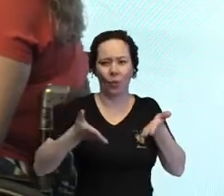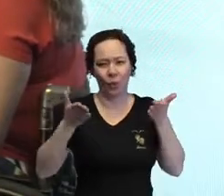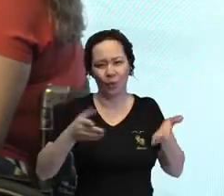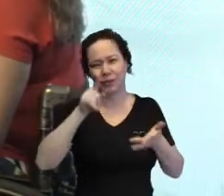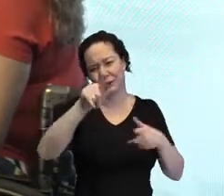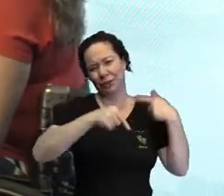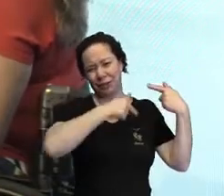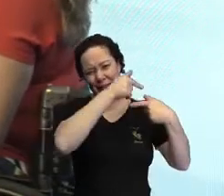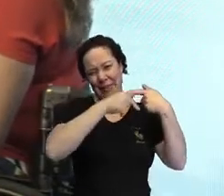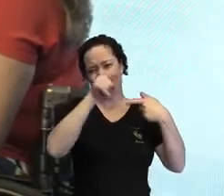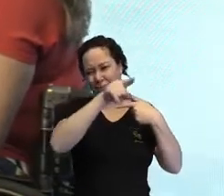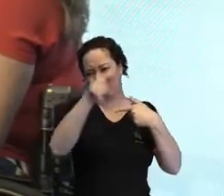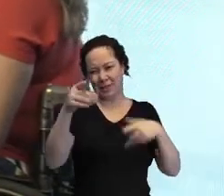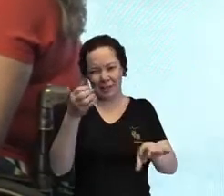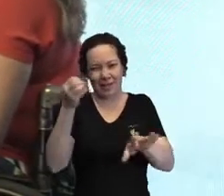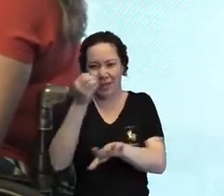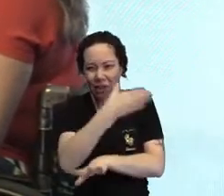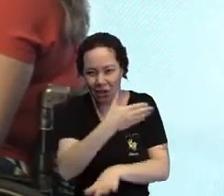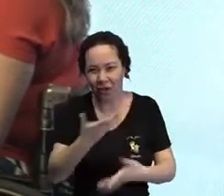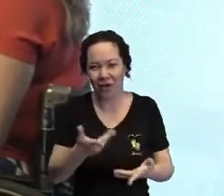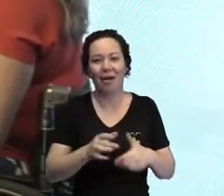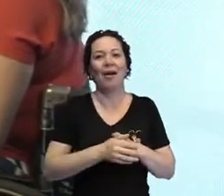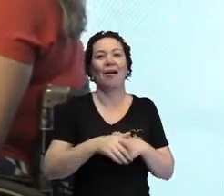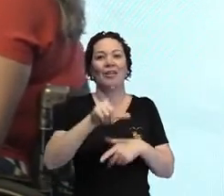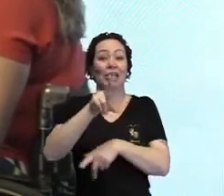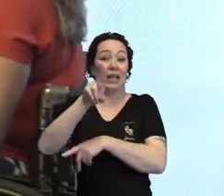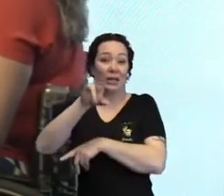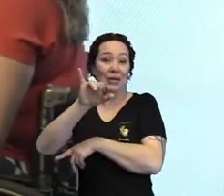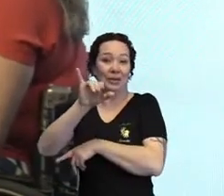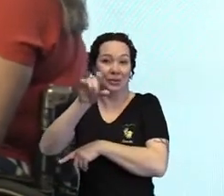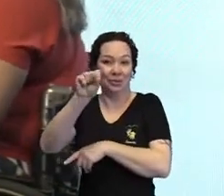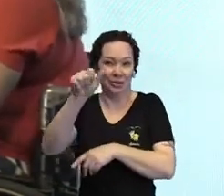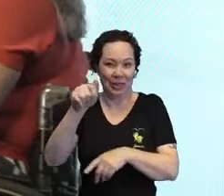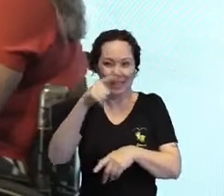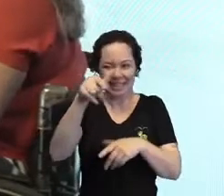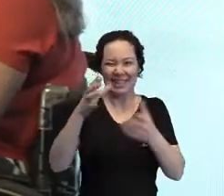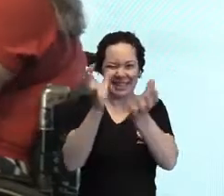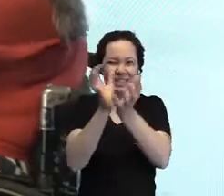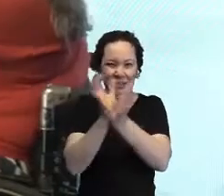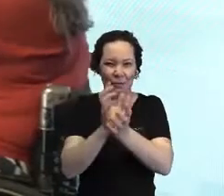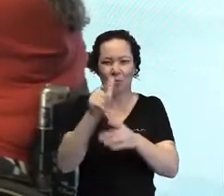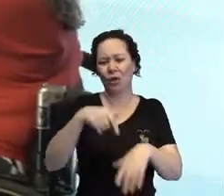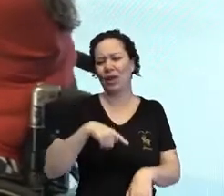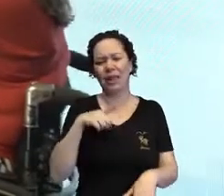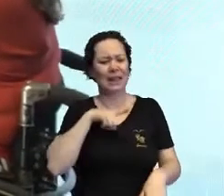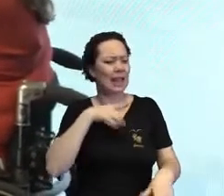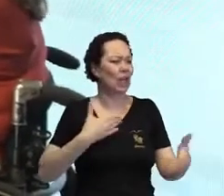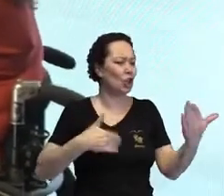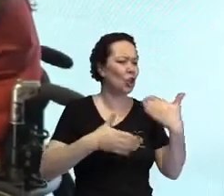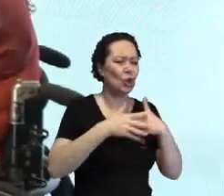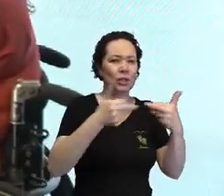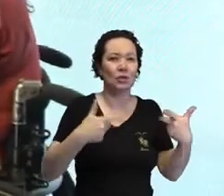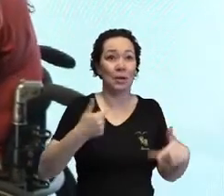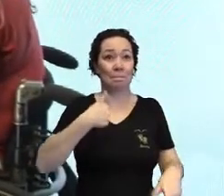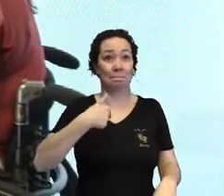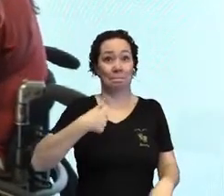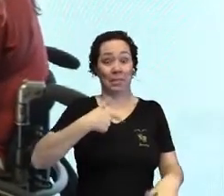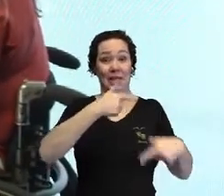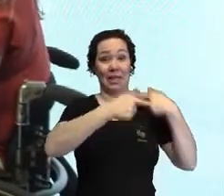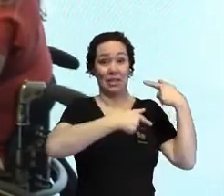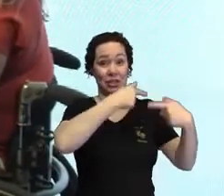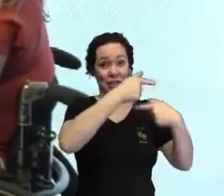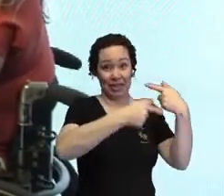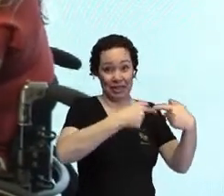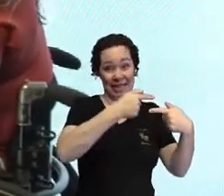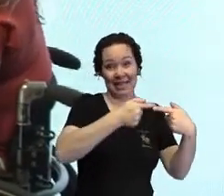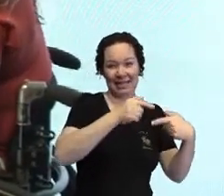essa geração novinha que está aí, geração da Luna, essa galera tem todo o recurso na mão. a nossa geração aqui, um pouco mais